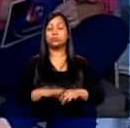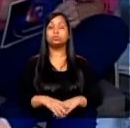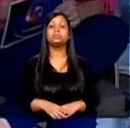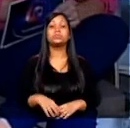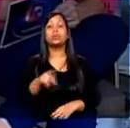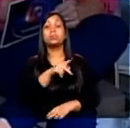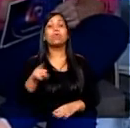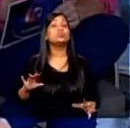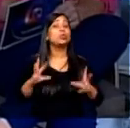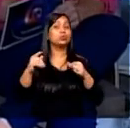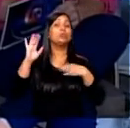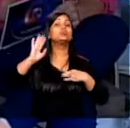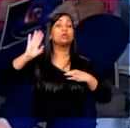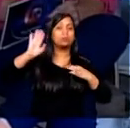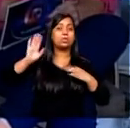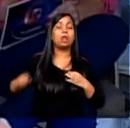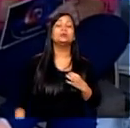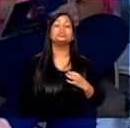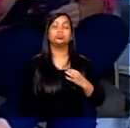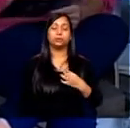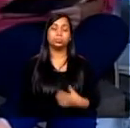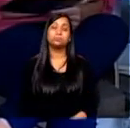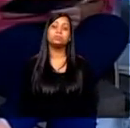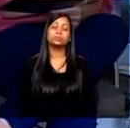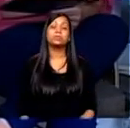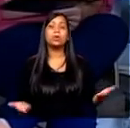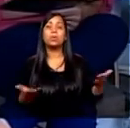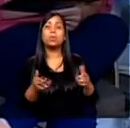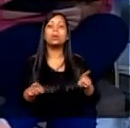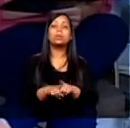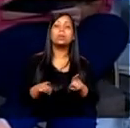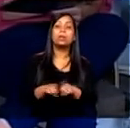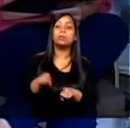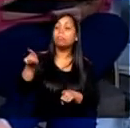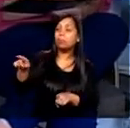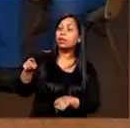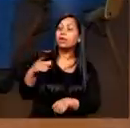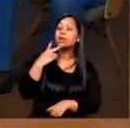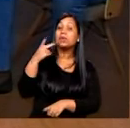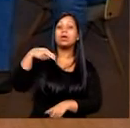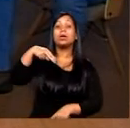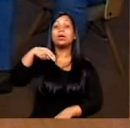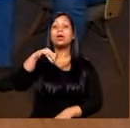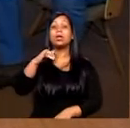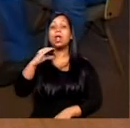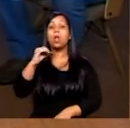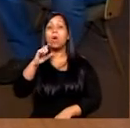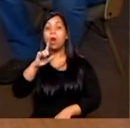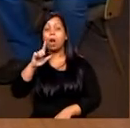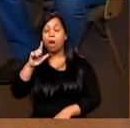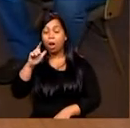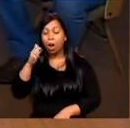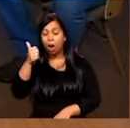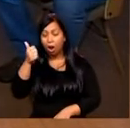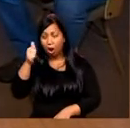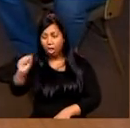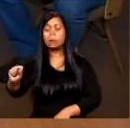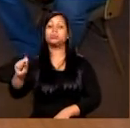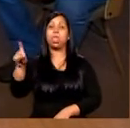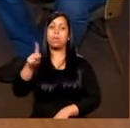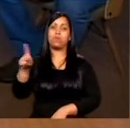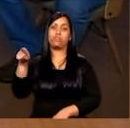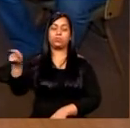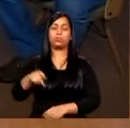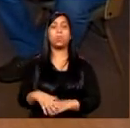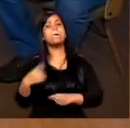professores são todos voluntários. Todos voluntários. E aí, agora eu quero ouvir também a voz do Nicolas, que também é professor. Por que que você